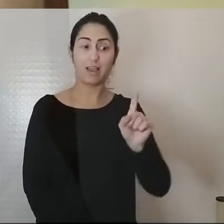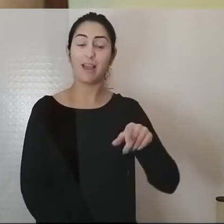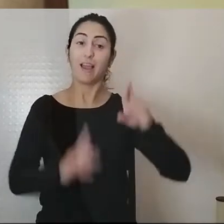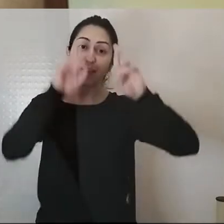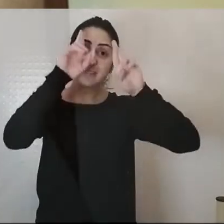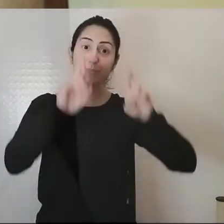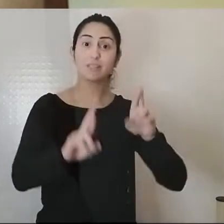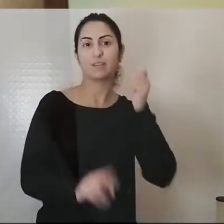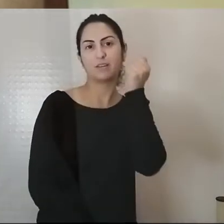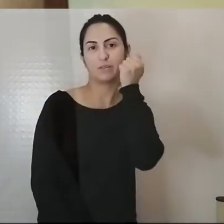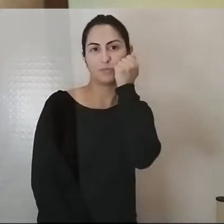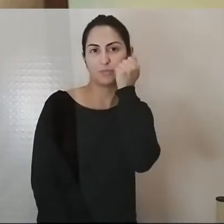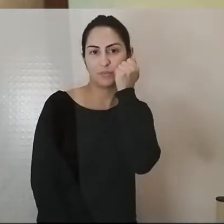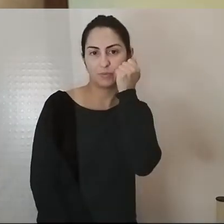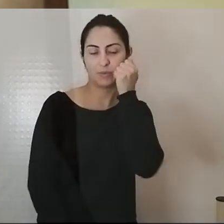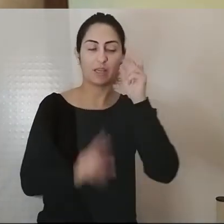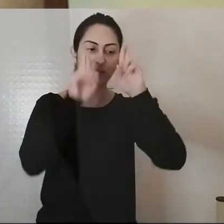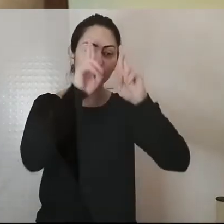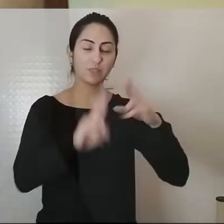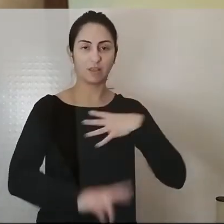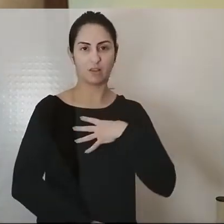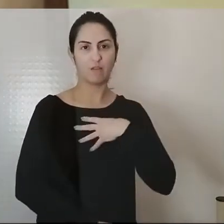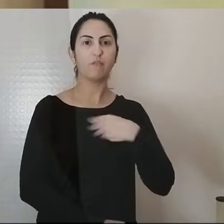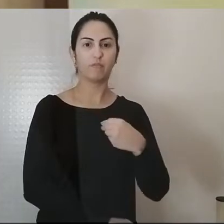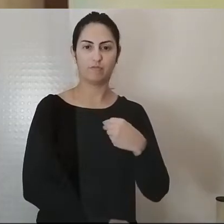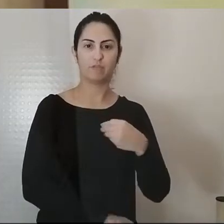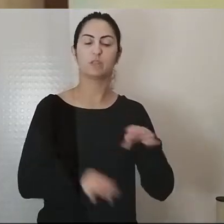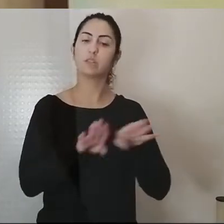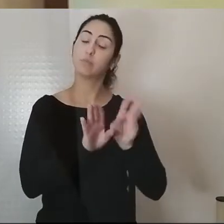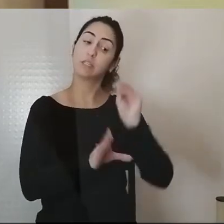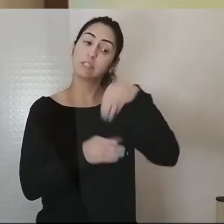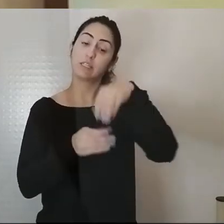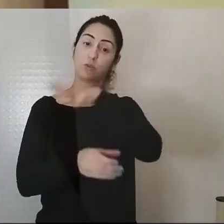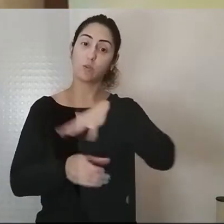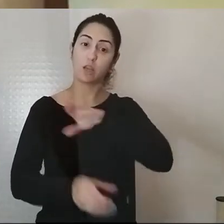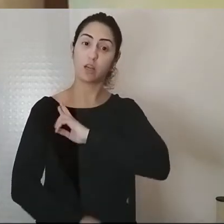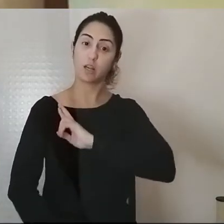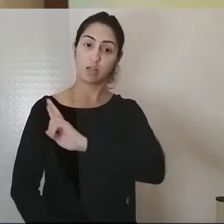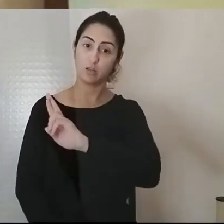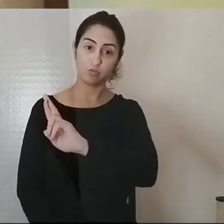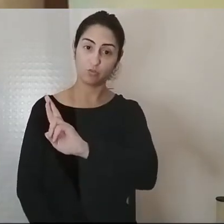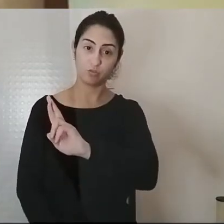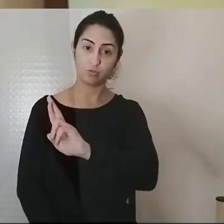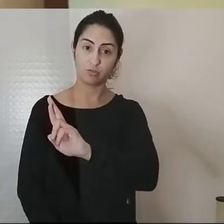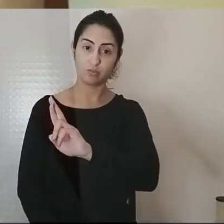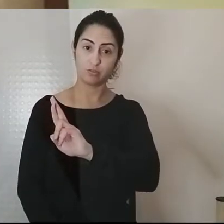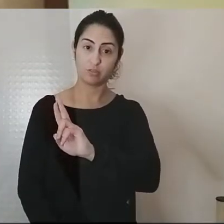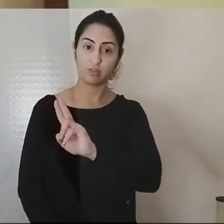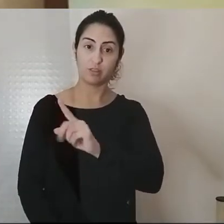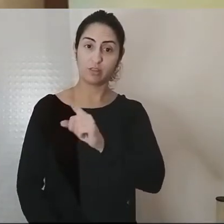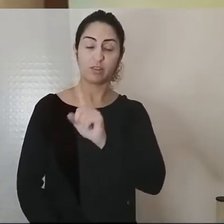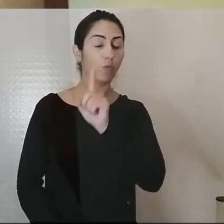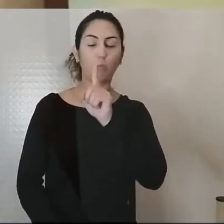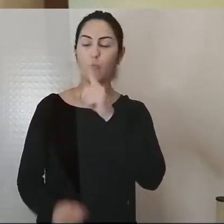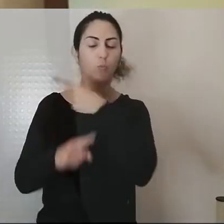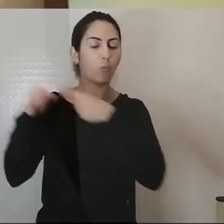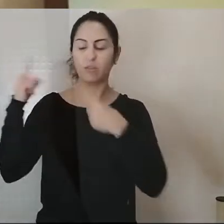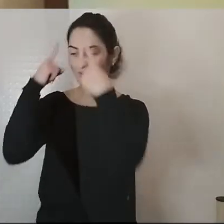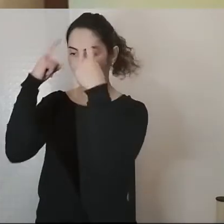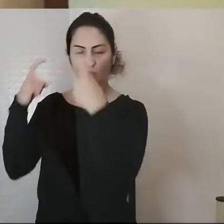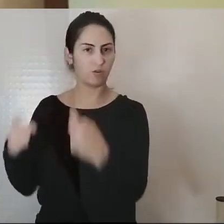a mãe, a filha e na dimensão religiosa é não ser violento e não matar. Isto também